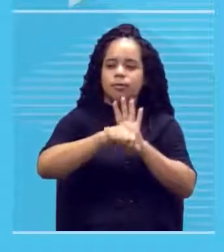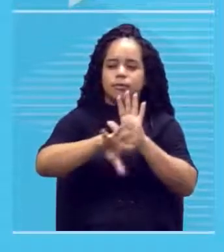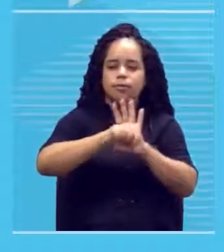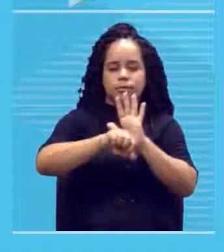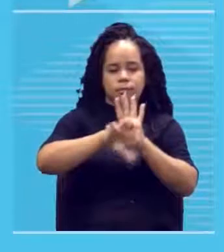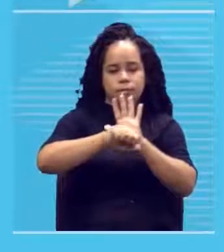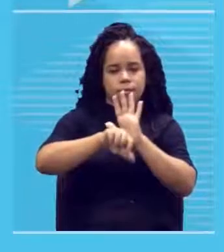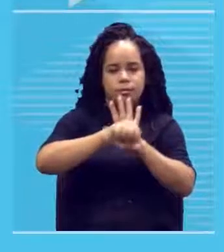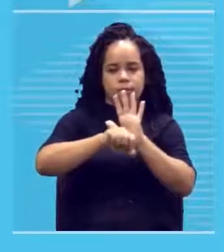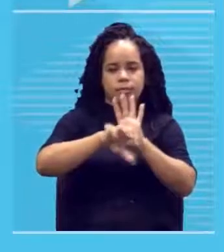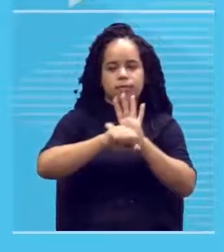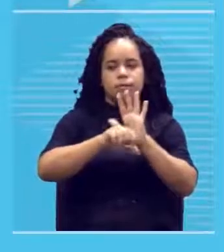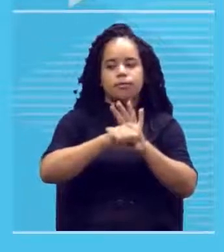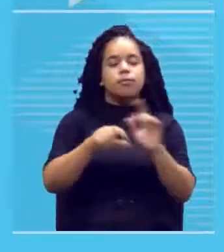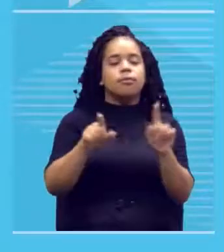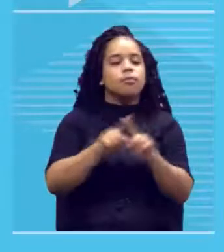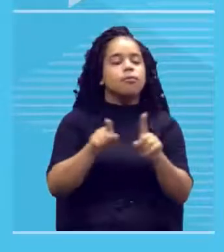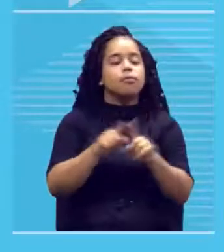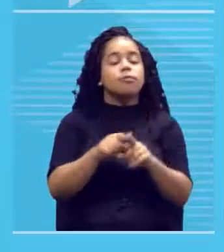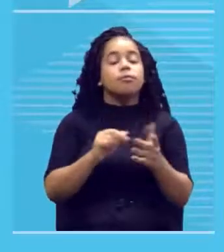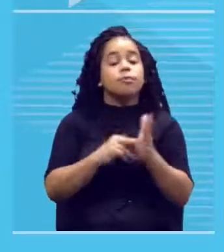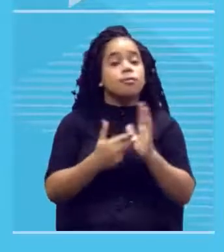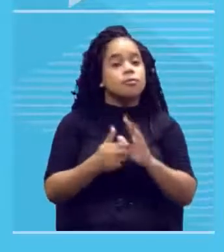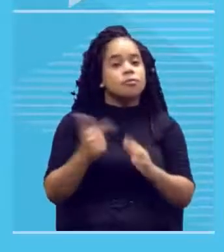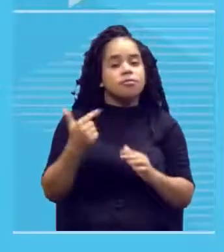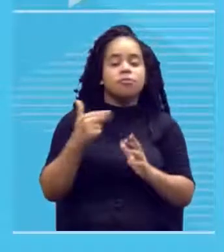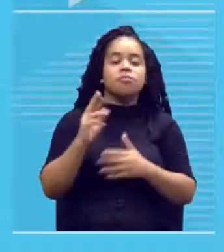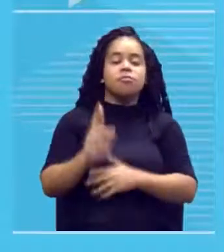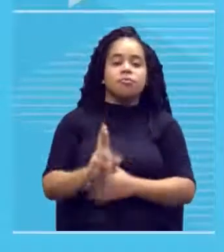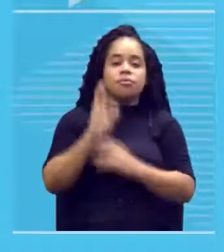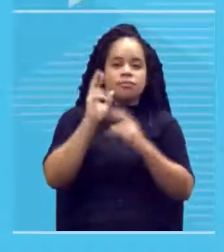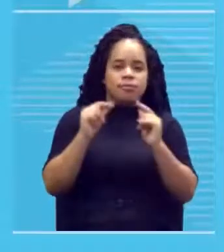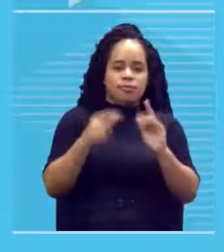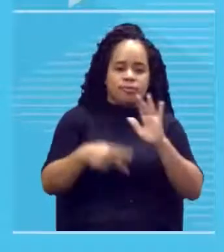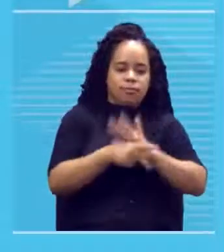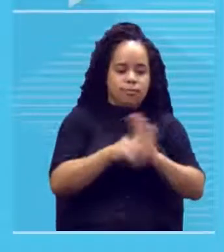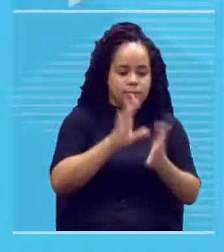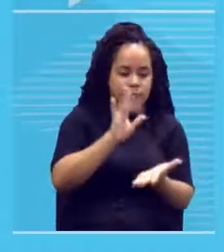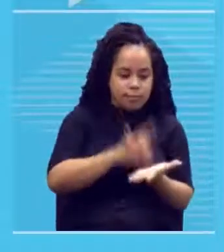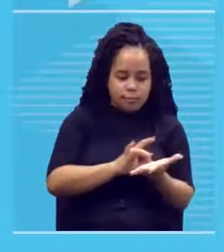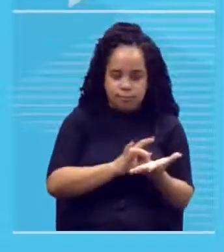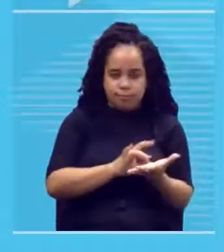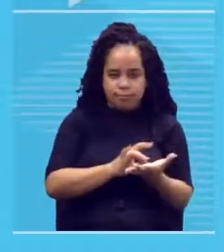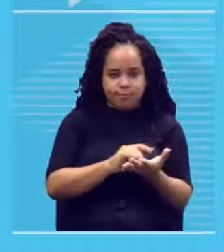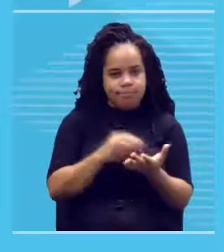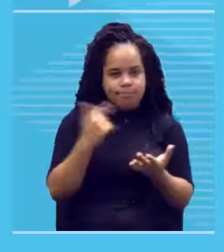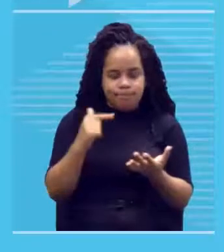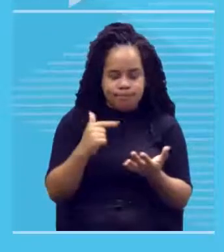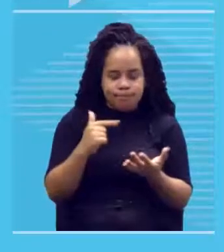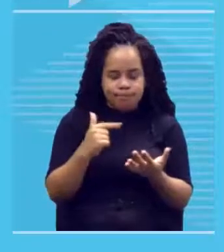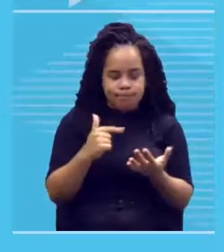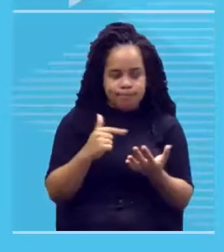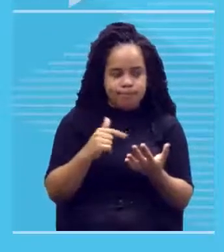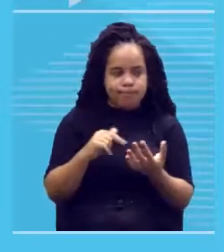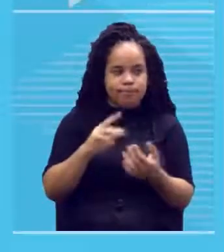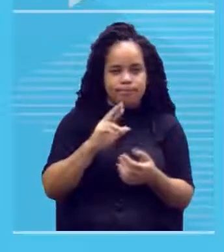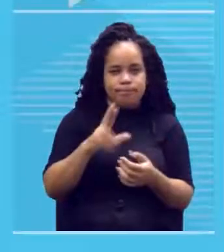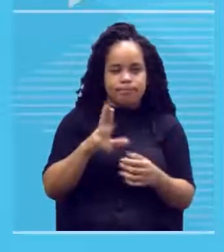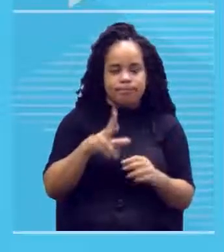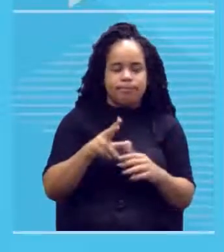representam nada do mundo real, exatamente, do mundo natural. Ela não é